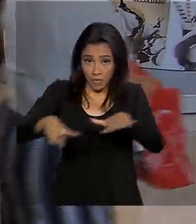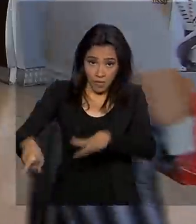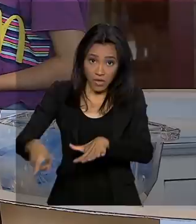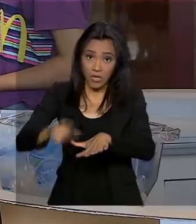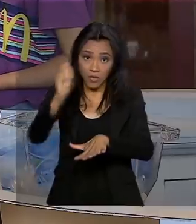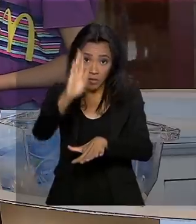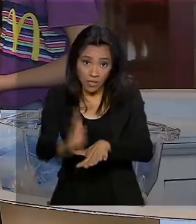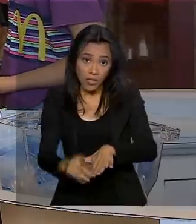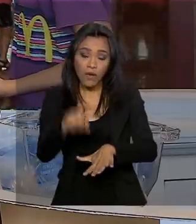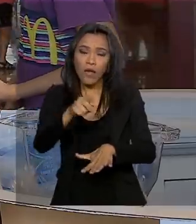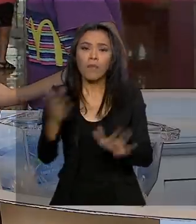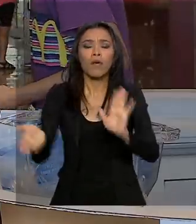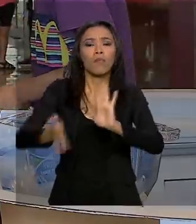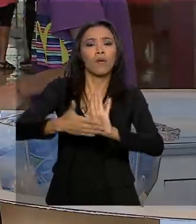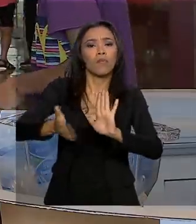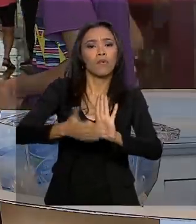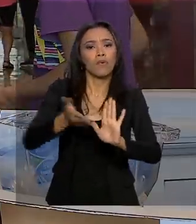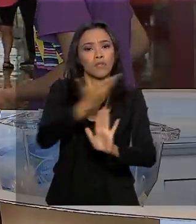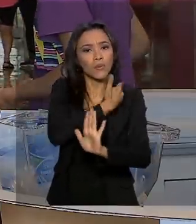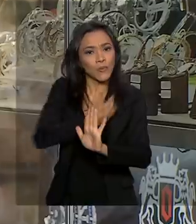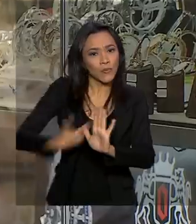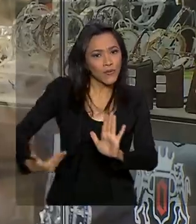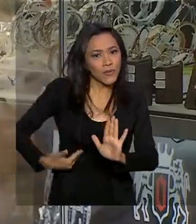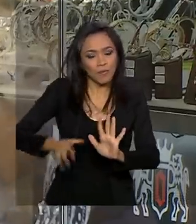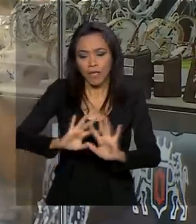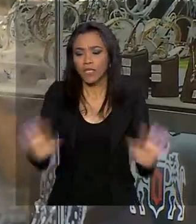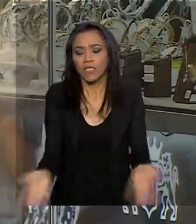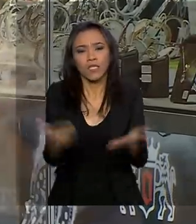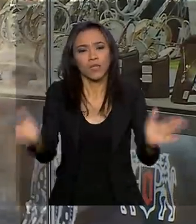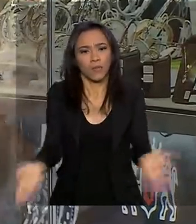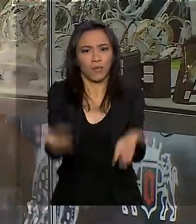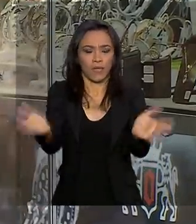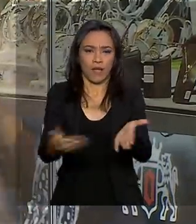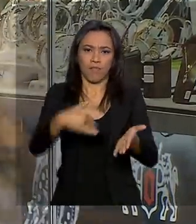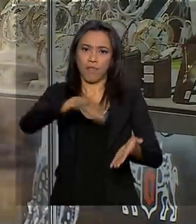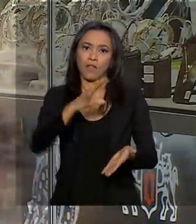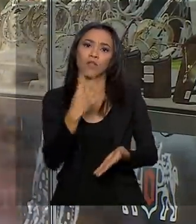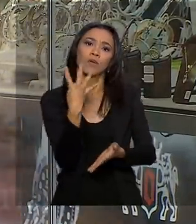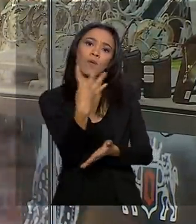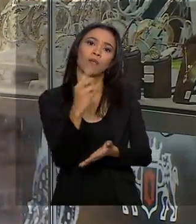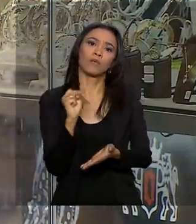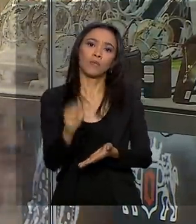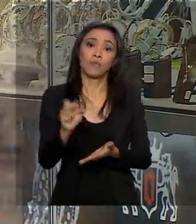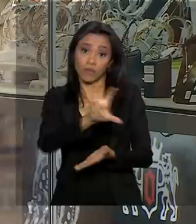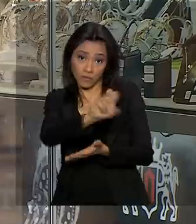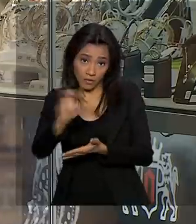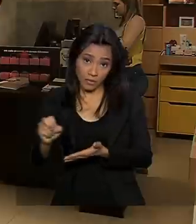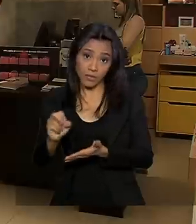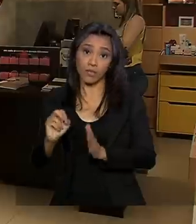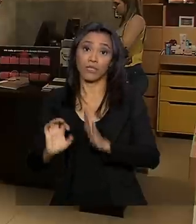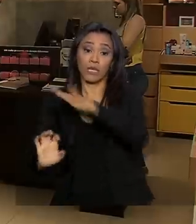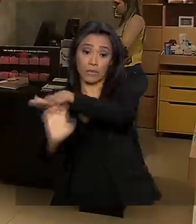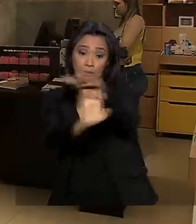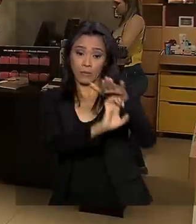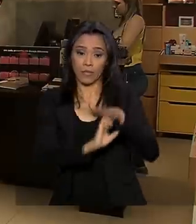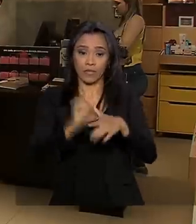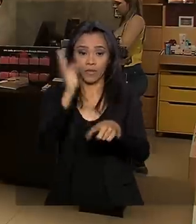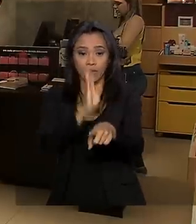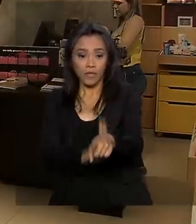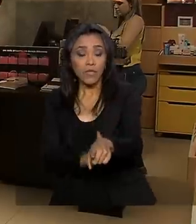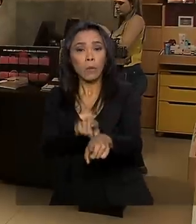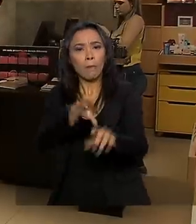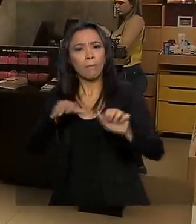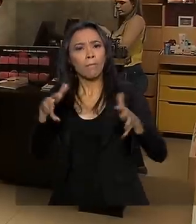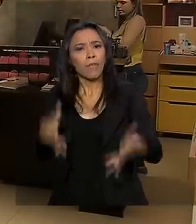governo para estimular o comércio nacional. Mais de 4.500 empresas em todo o país participam,